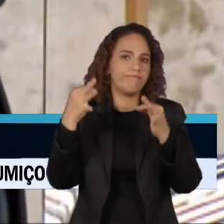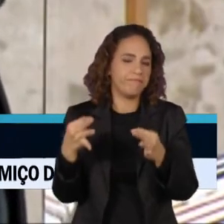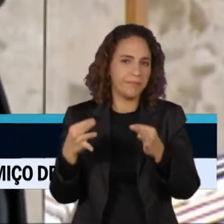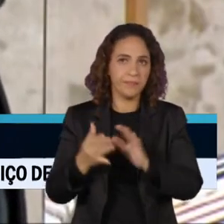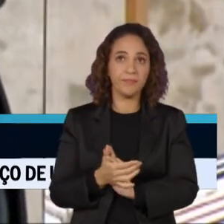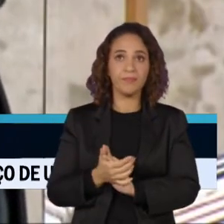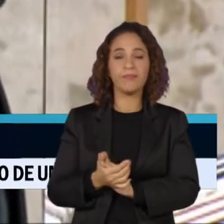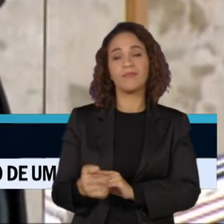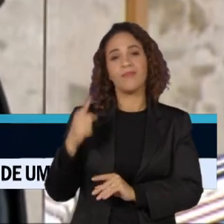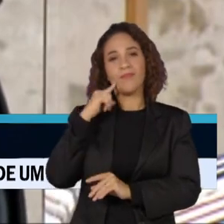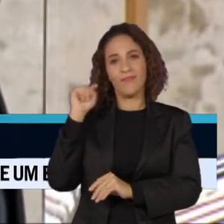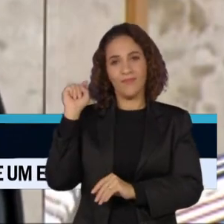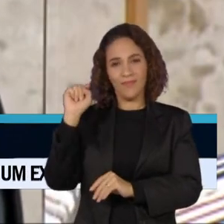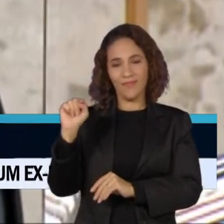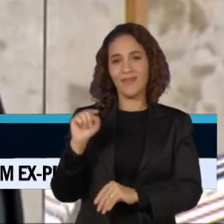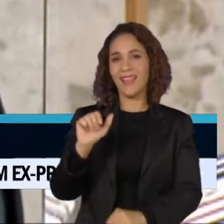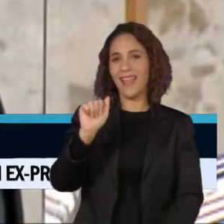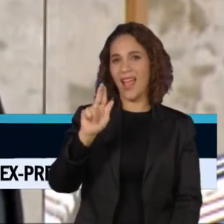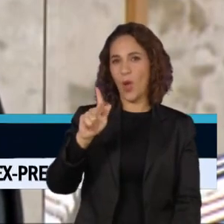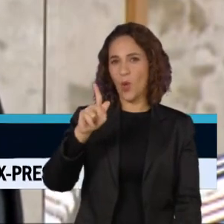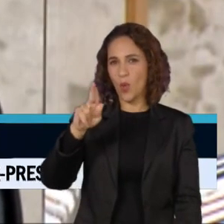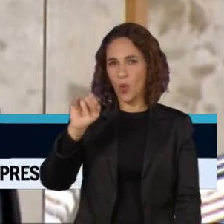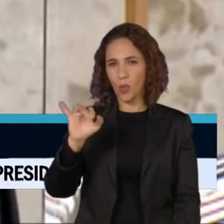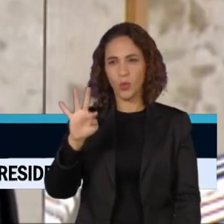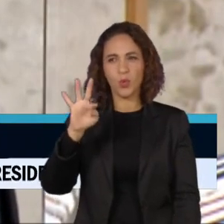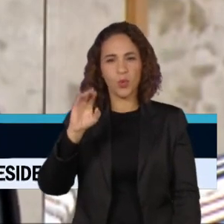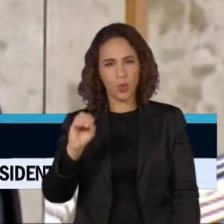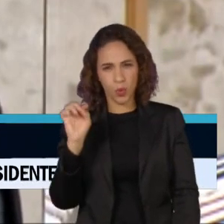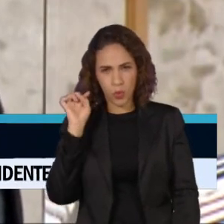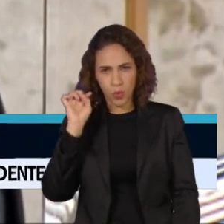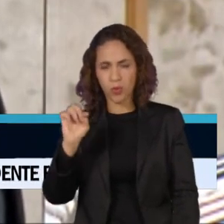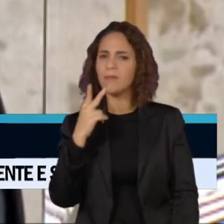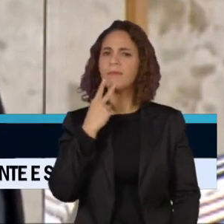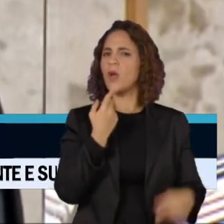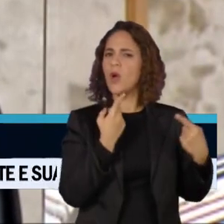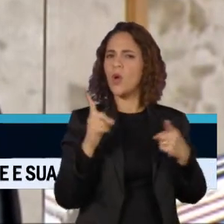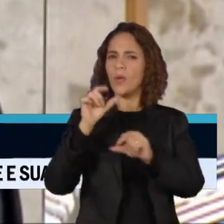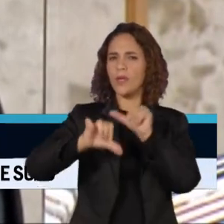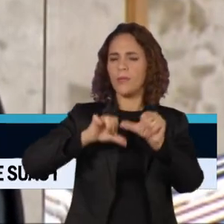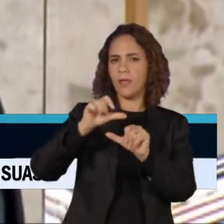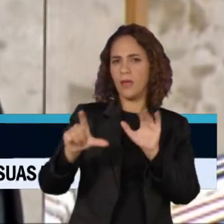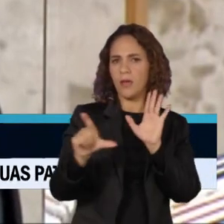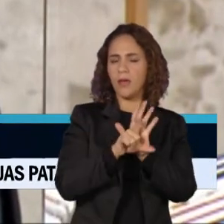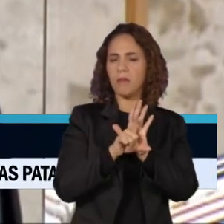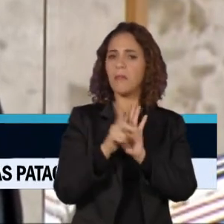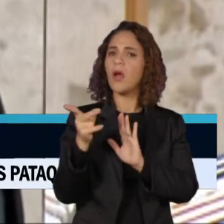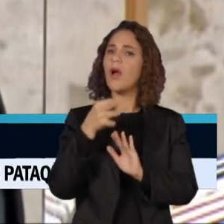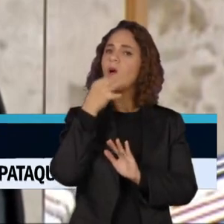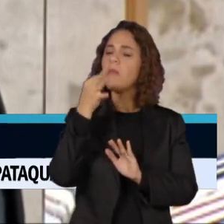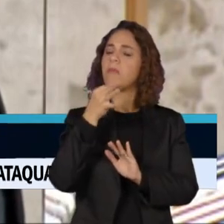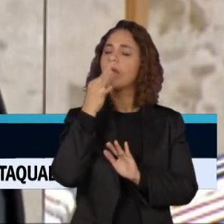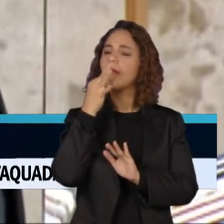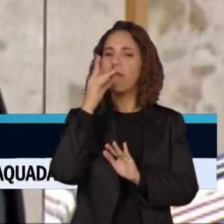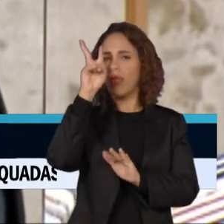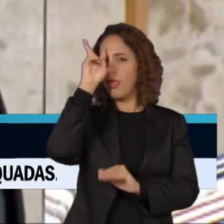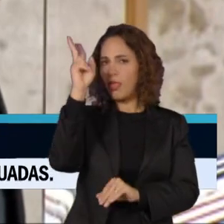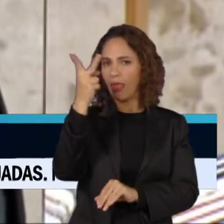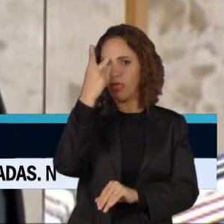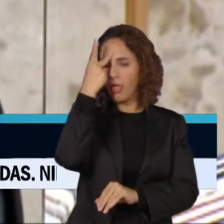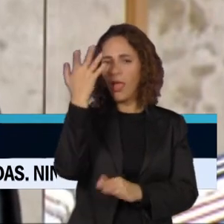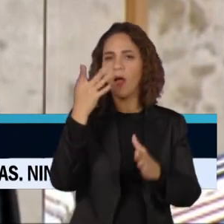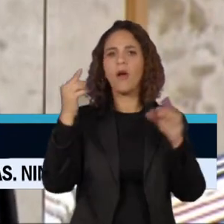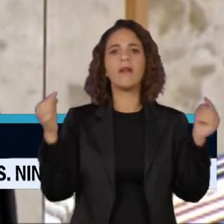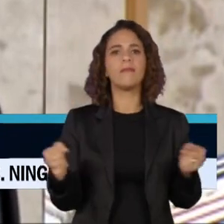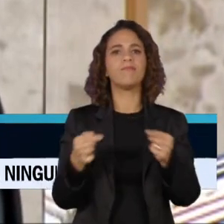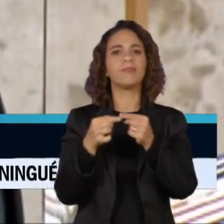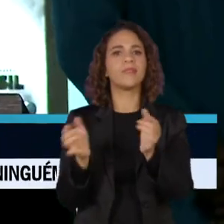-geral da República, Augusto Aras, que havia se posicionado contra a mudança na lei, mudou de posicionamento e alinhou o discurso